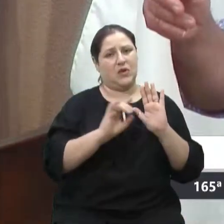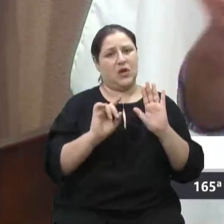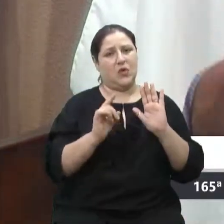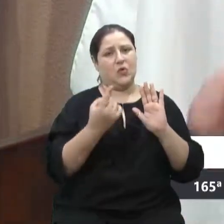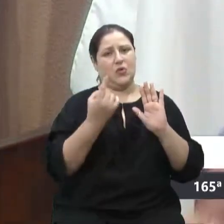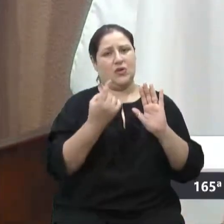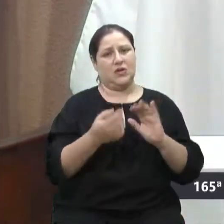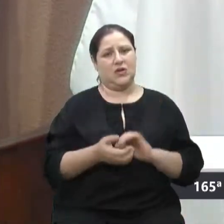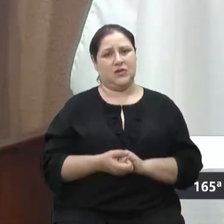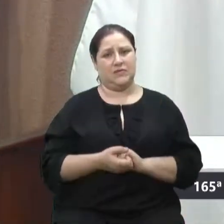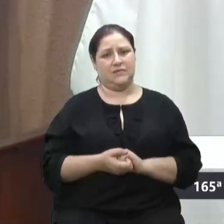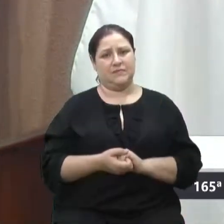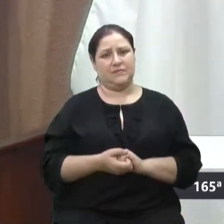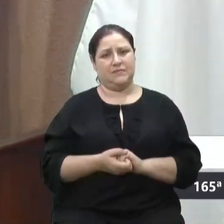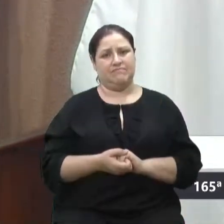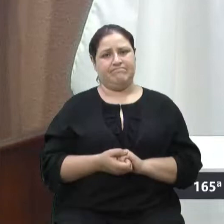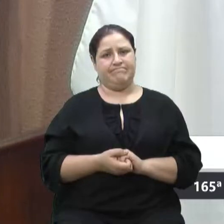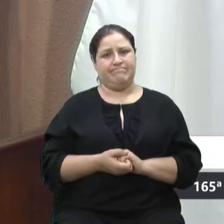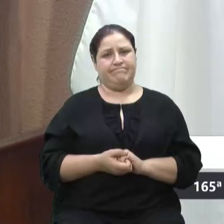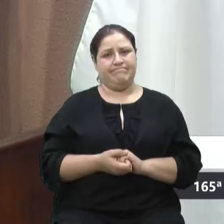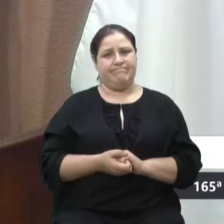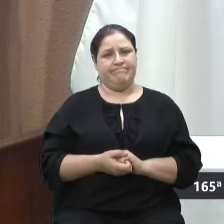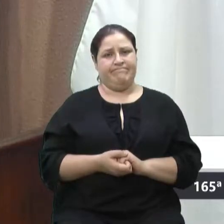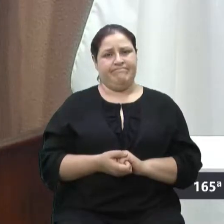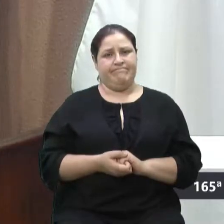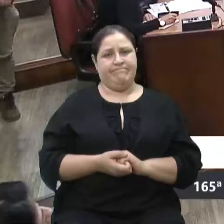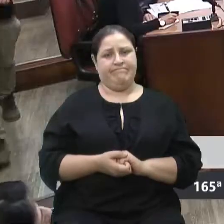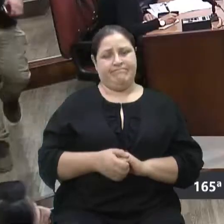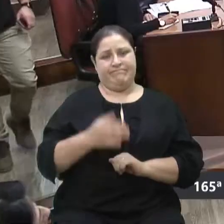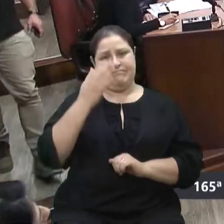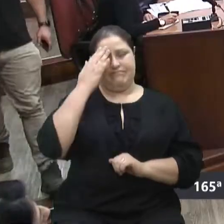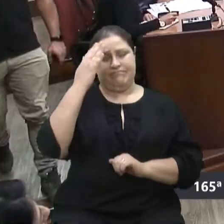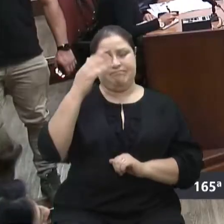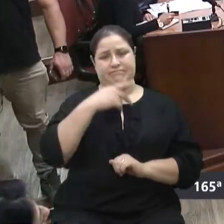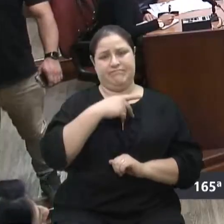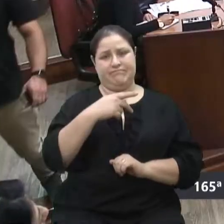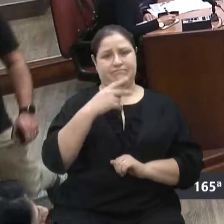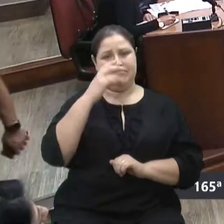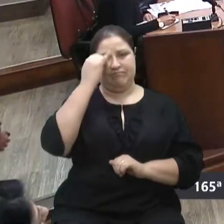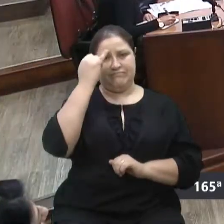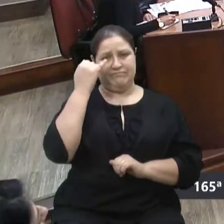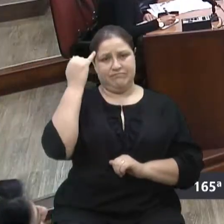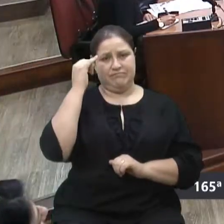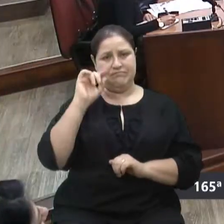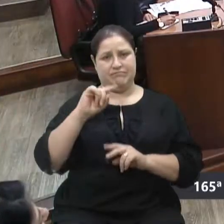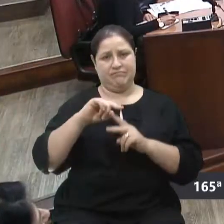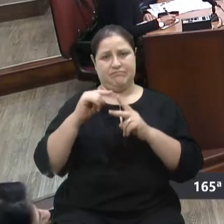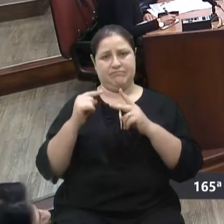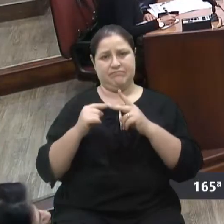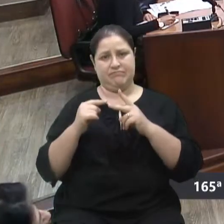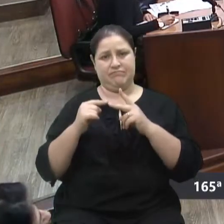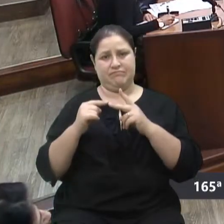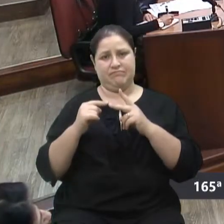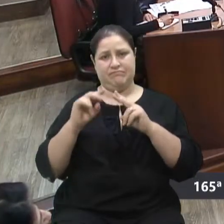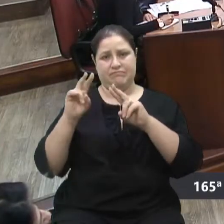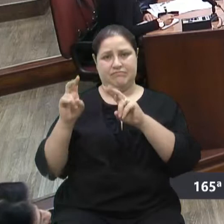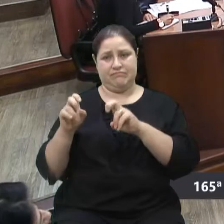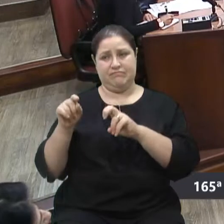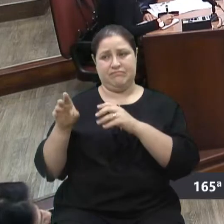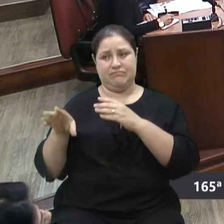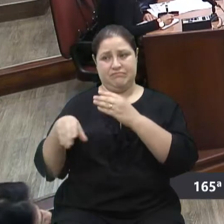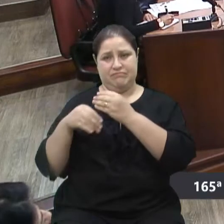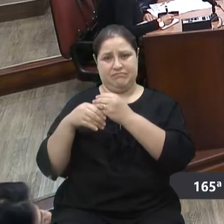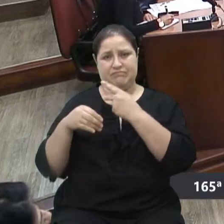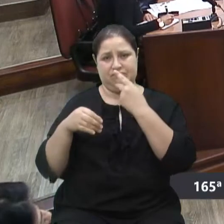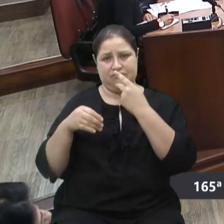Seu a parte, depois eu quero finalizar. Obrigado, vereador D'Ambrosio. Bem rapidamente, dois assuntos. Com a sua fala aqui, eu ainda